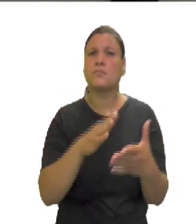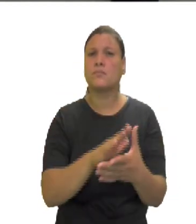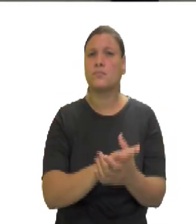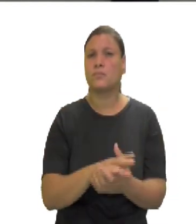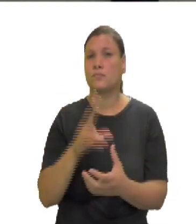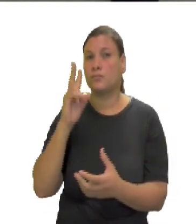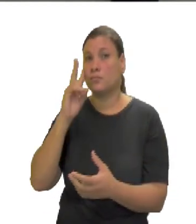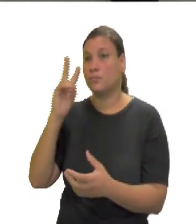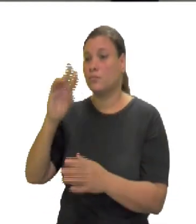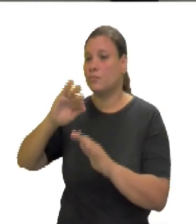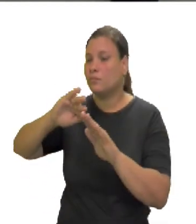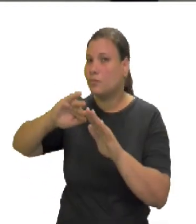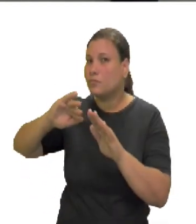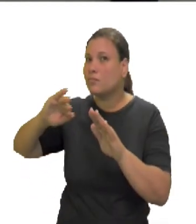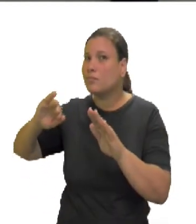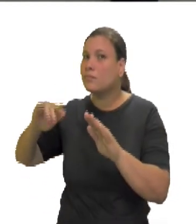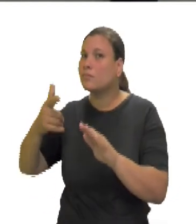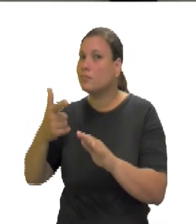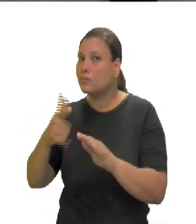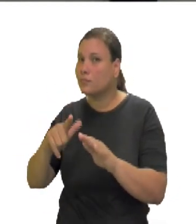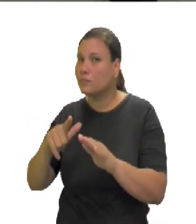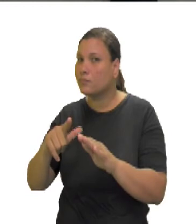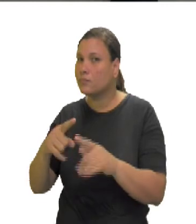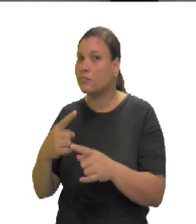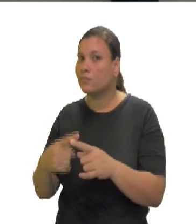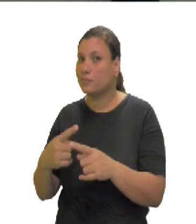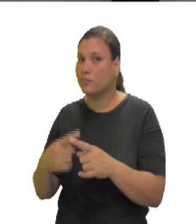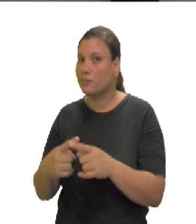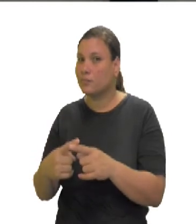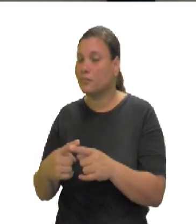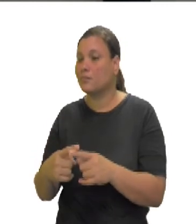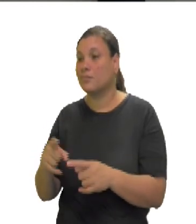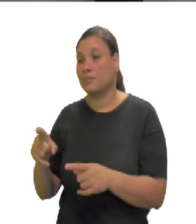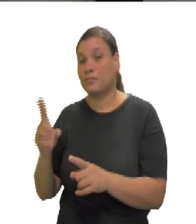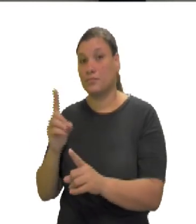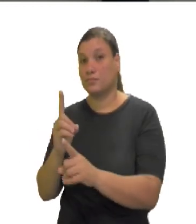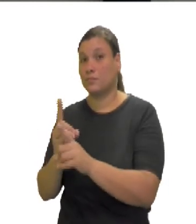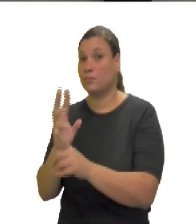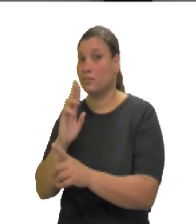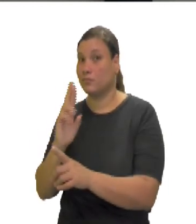0, 4, 0, 16, 1.600.